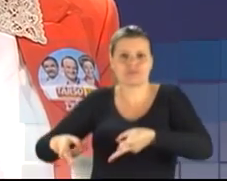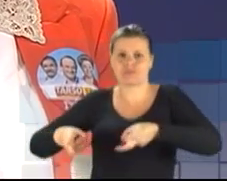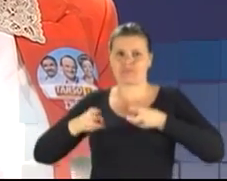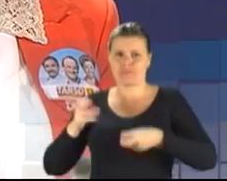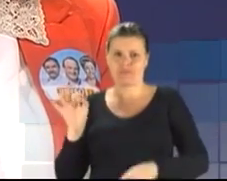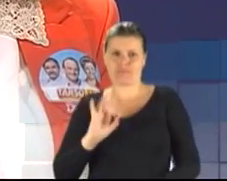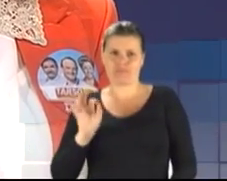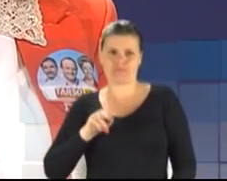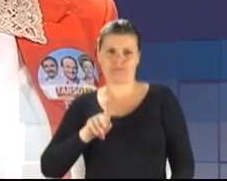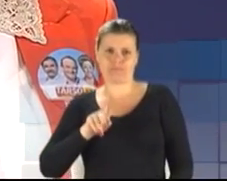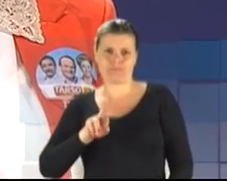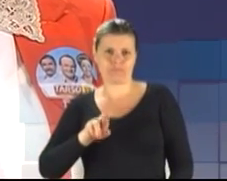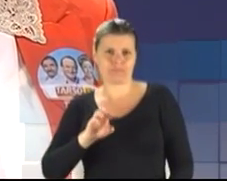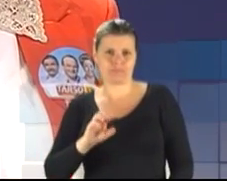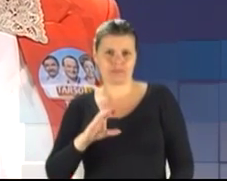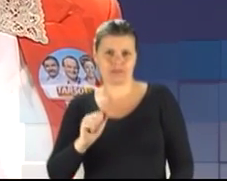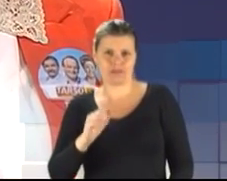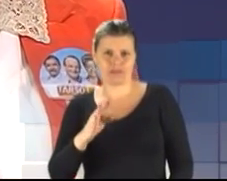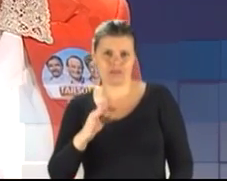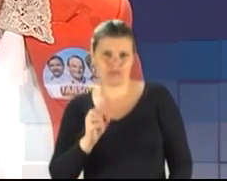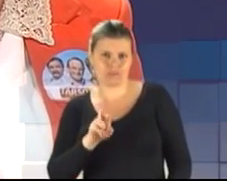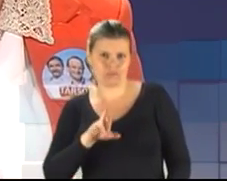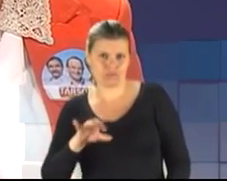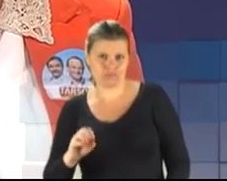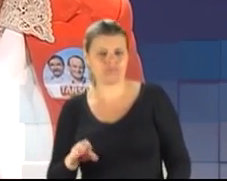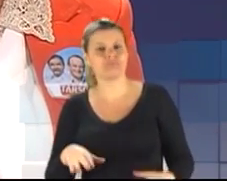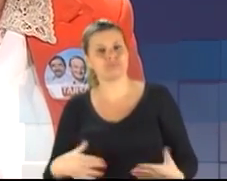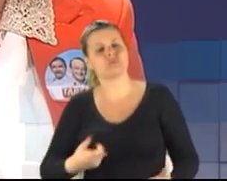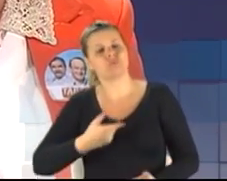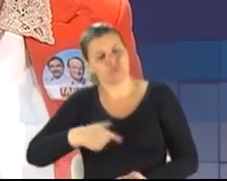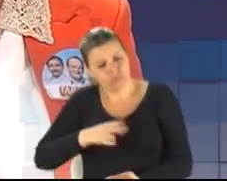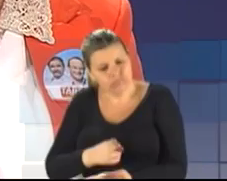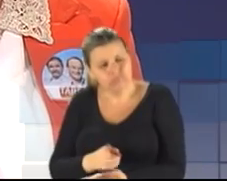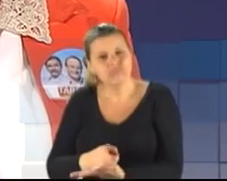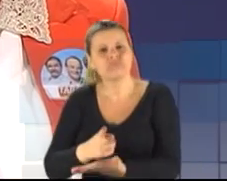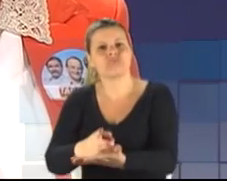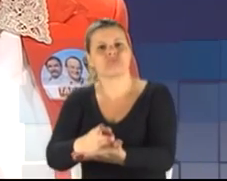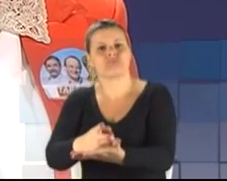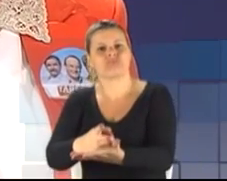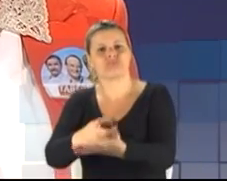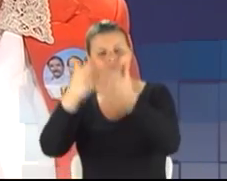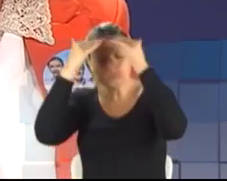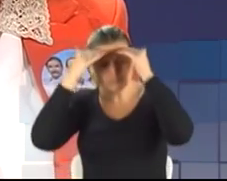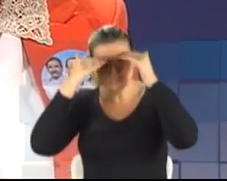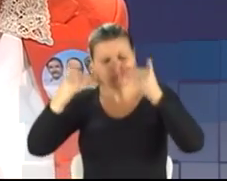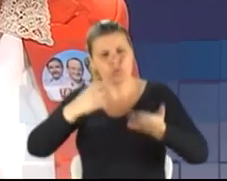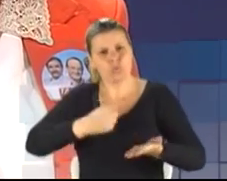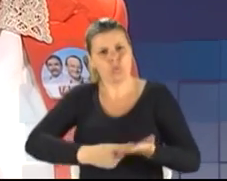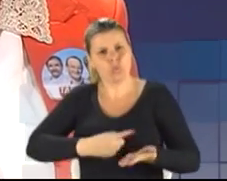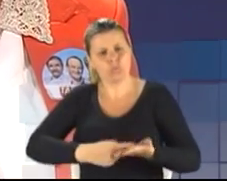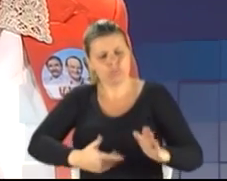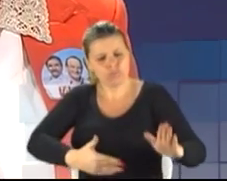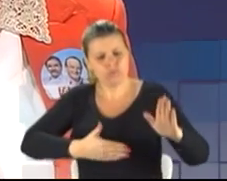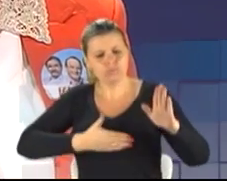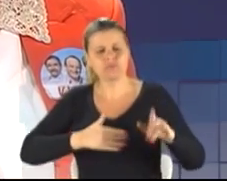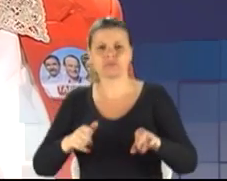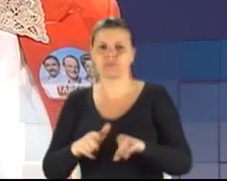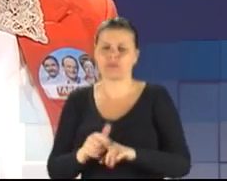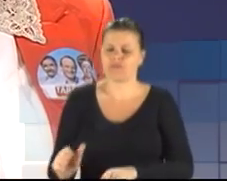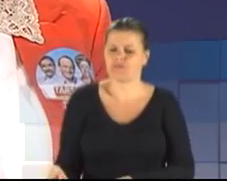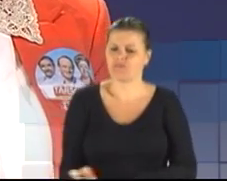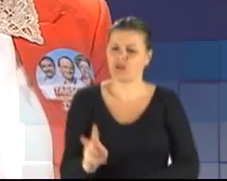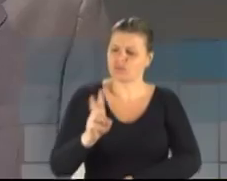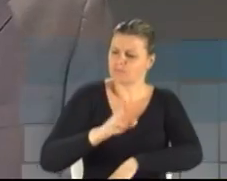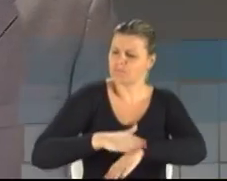precatórios e nenhum governo pagou tanto como nós. Nós vamos seguir honrando com os nossos compromissos e valorizando cada vez mais